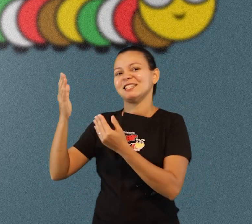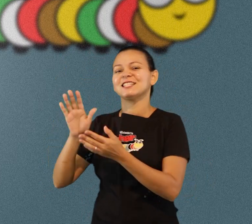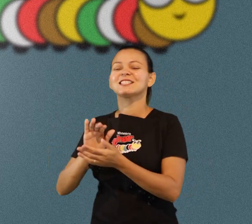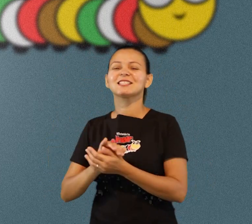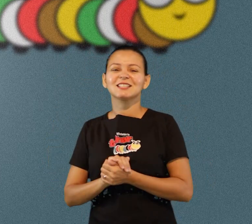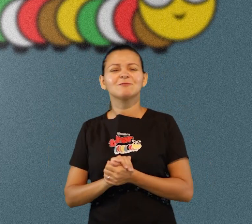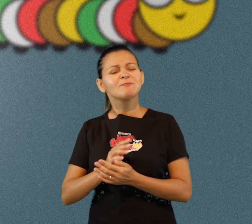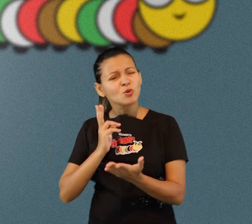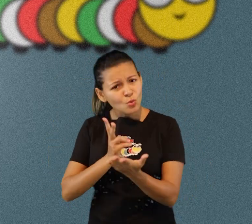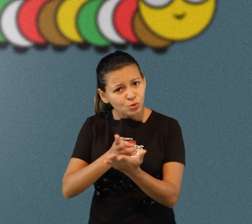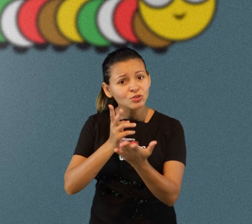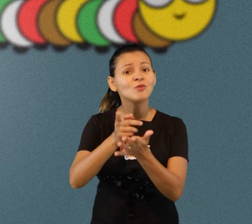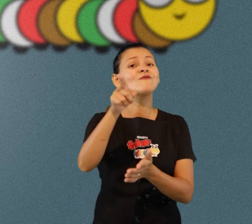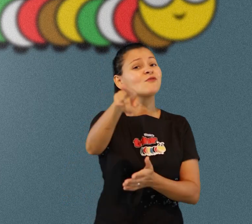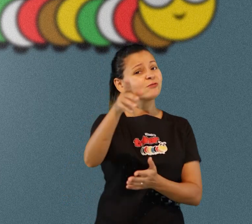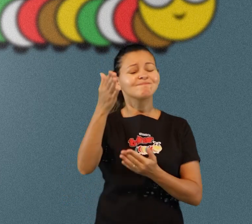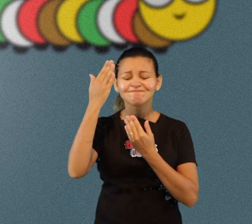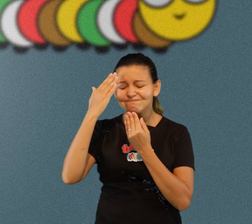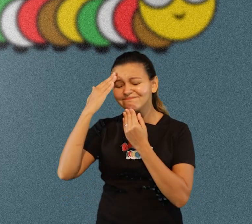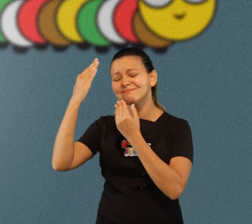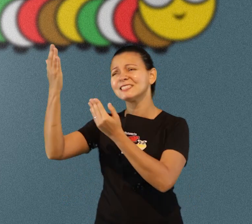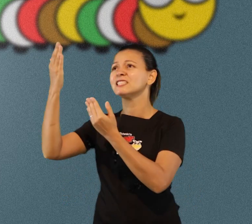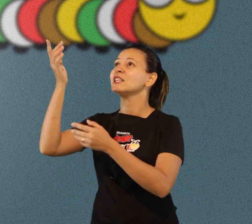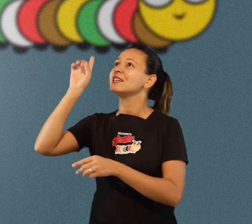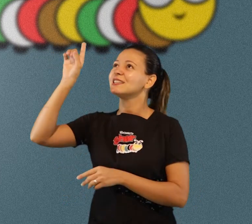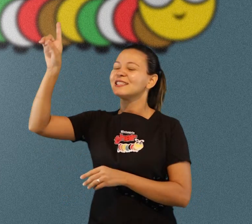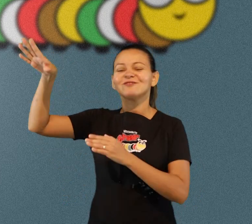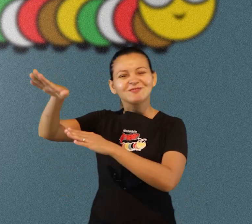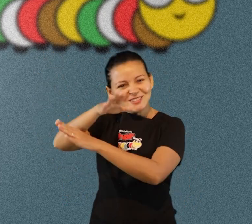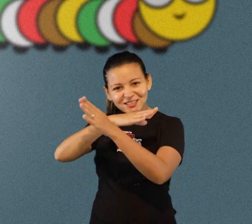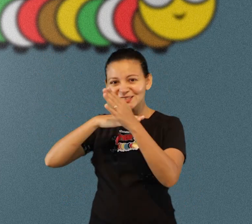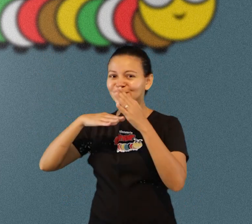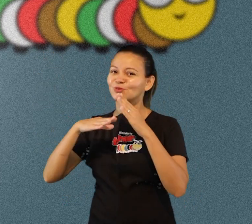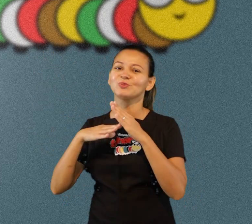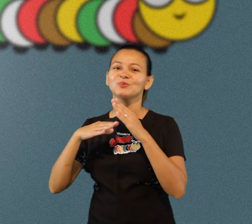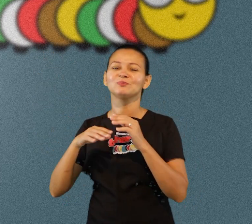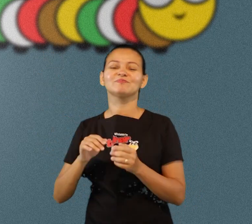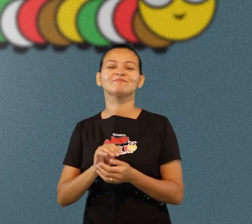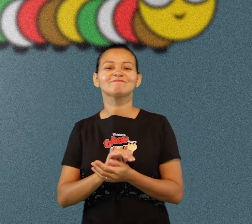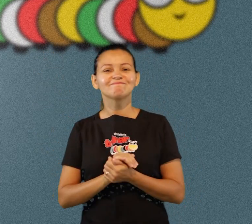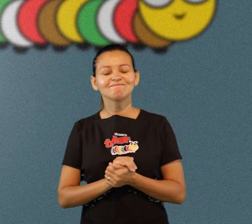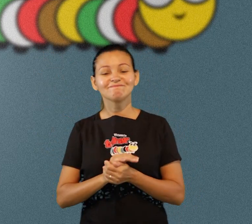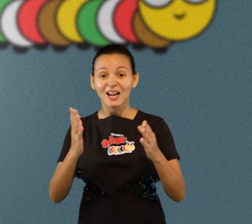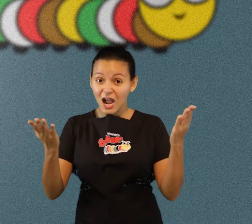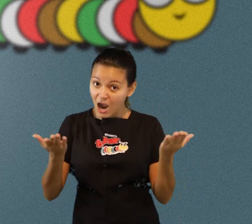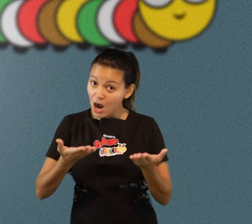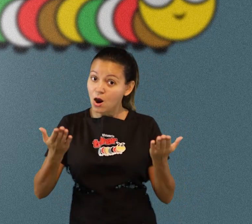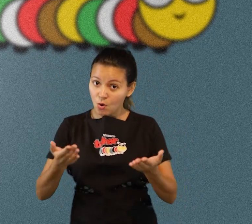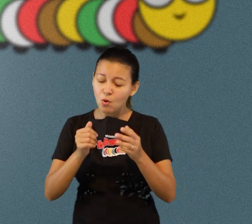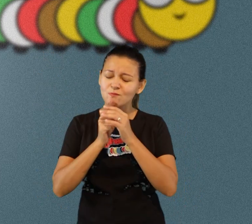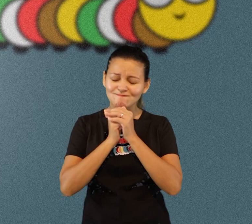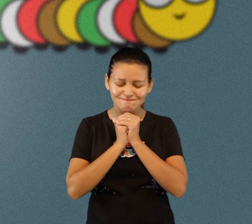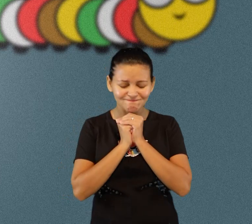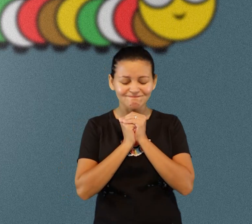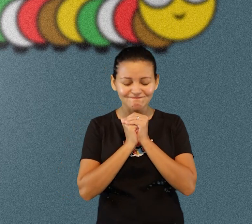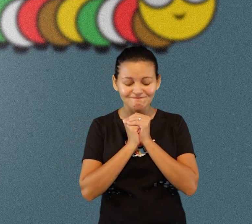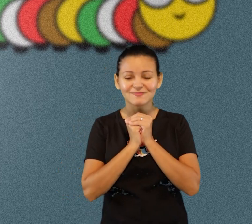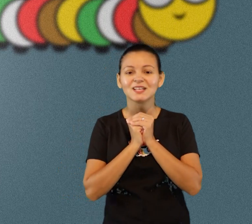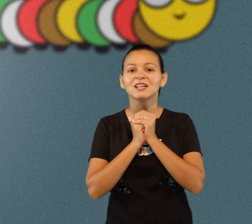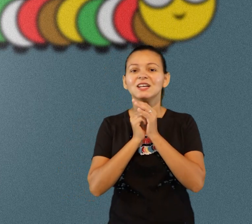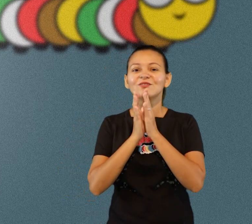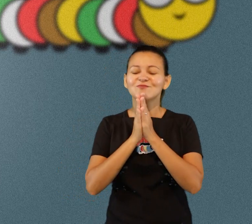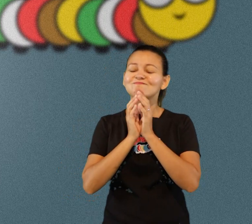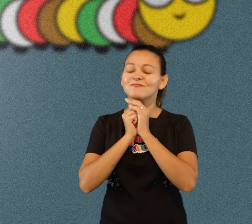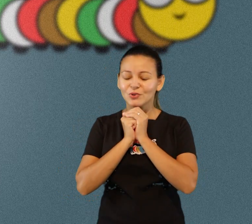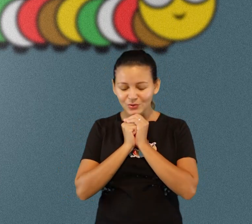continue aí com a sua gratidão e sede agradecido a Deus tá bom? nós vamos orar